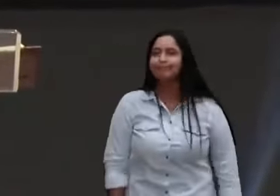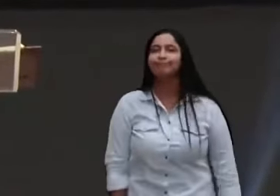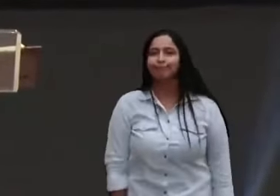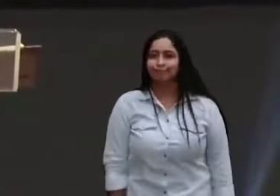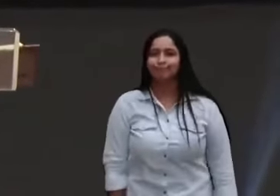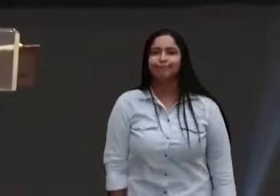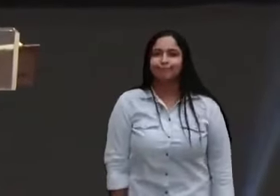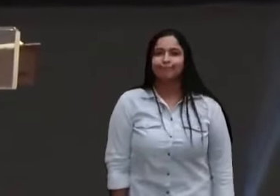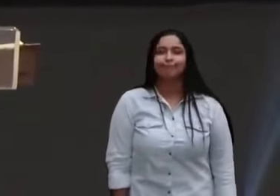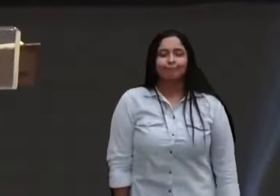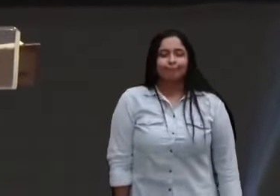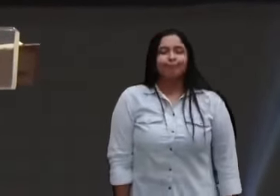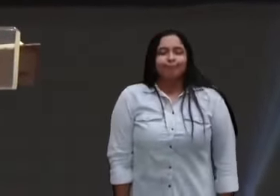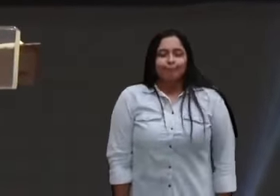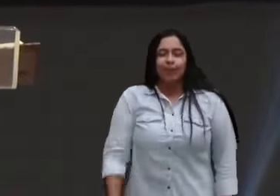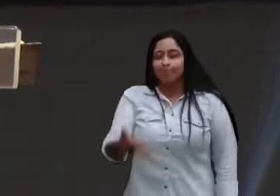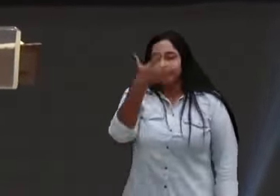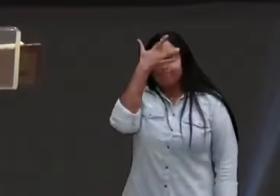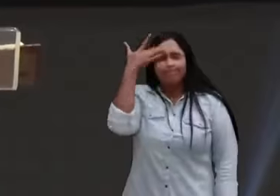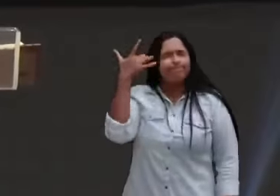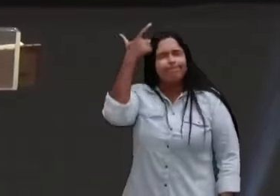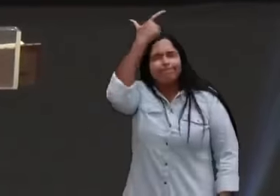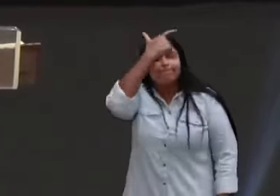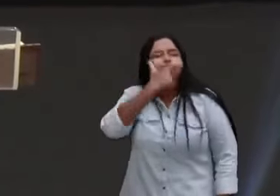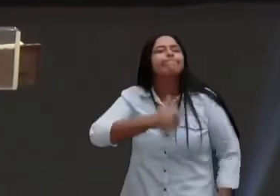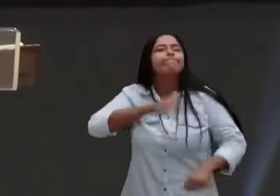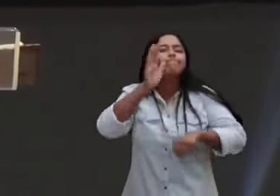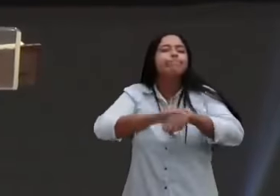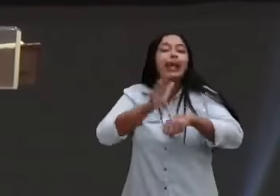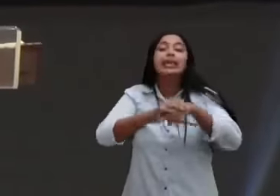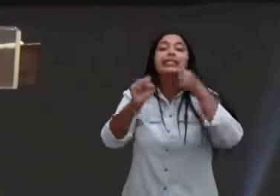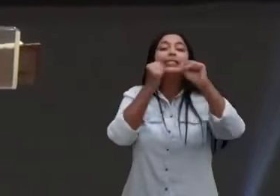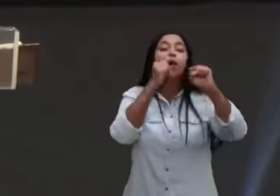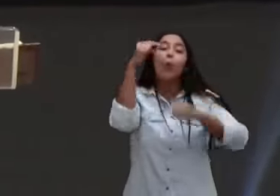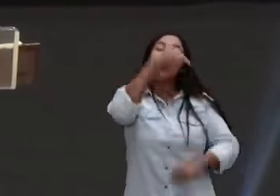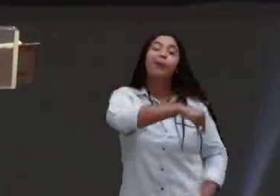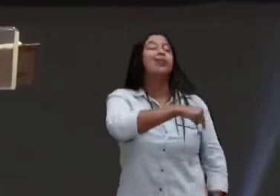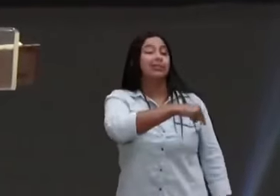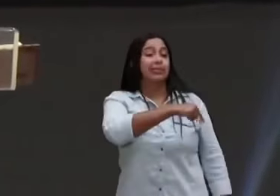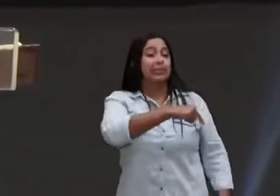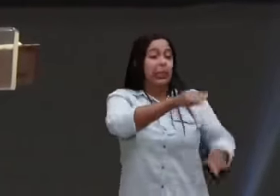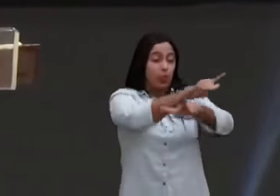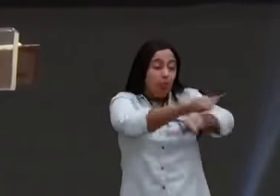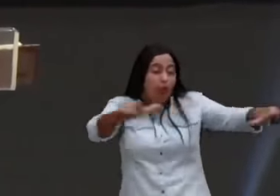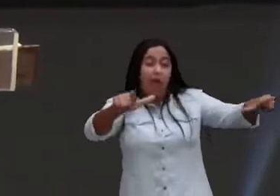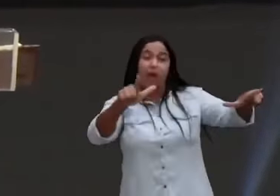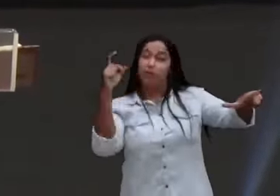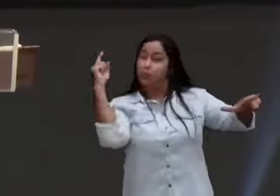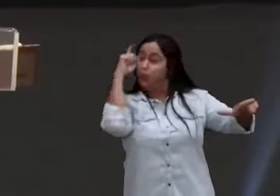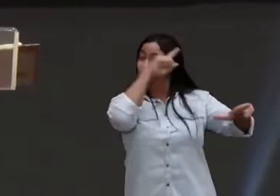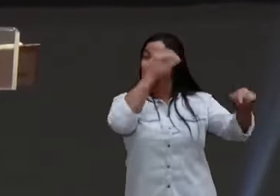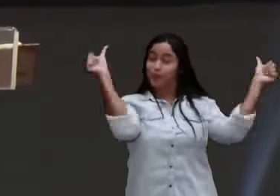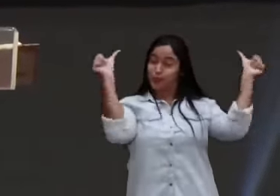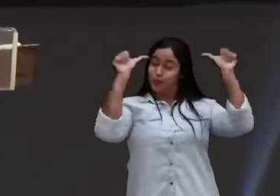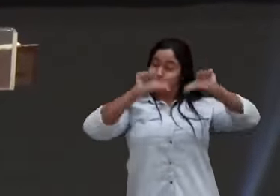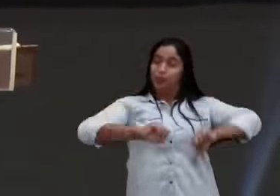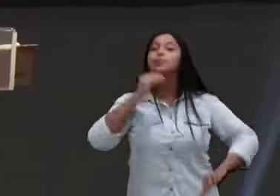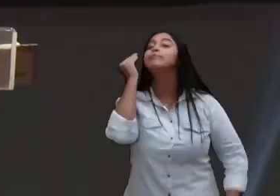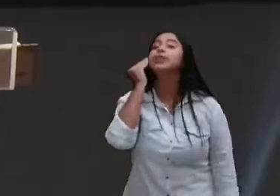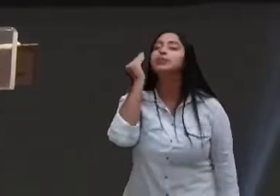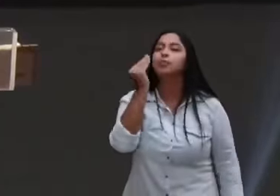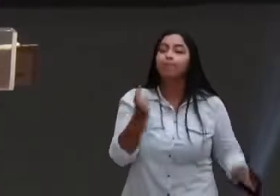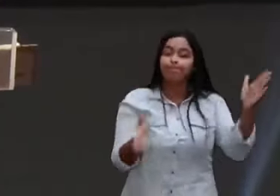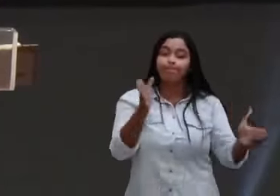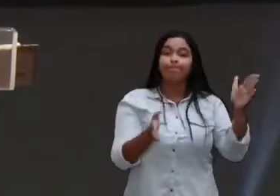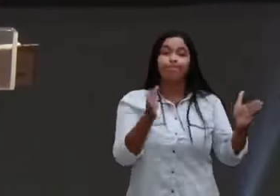descobriu que há um deserto. E no meio dessas aflições, desses desertos, dessas lutas, decidiu clamar ao Senhor.